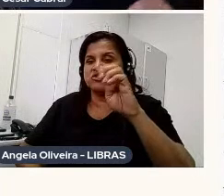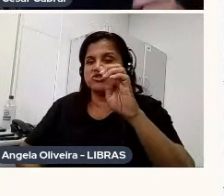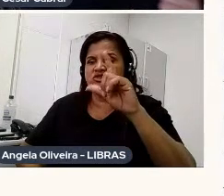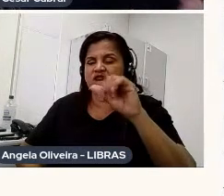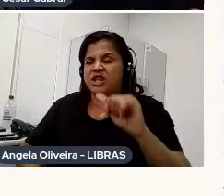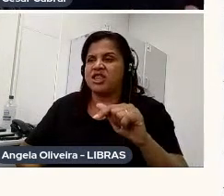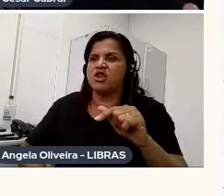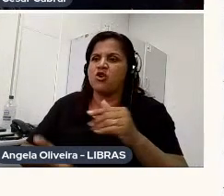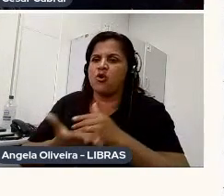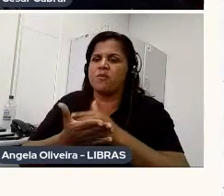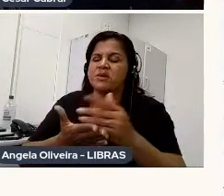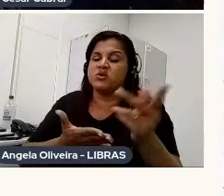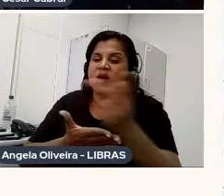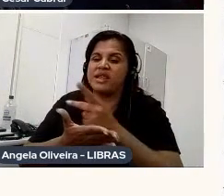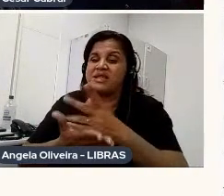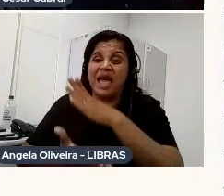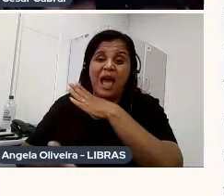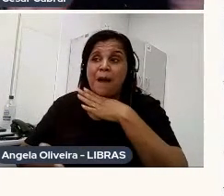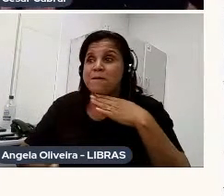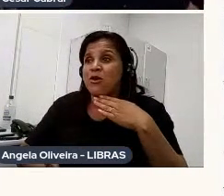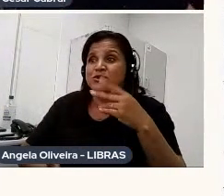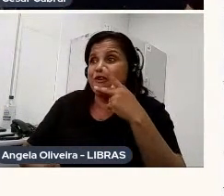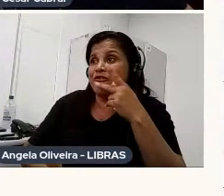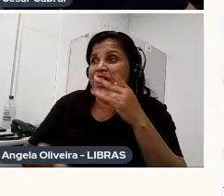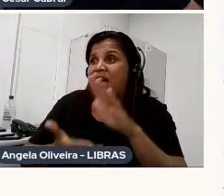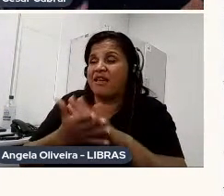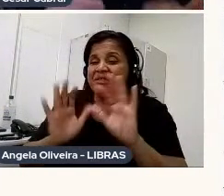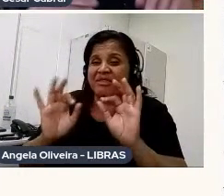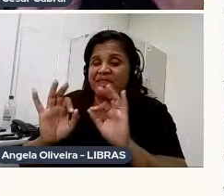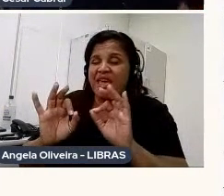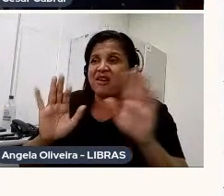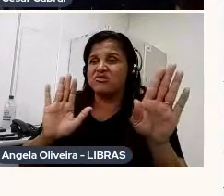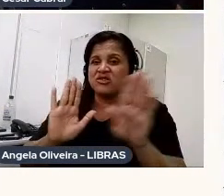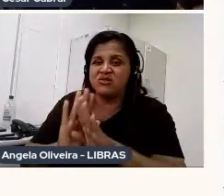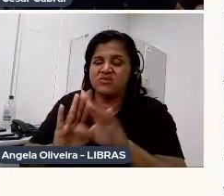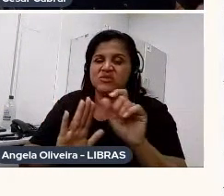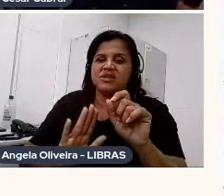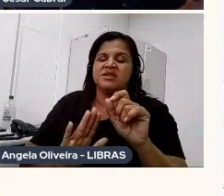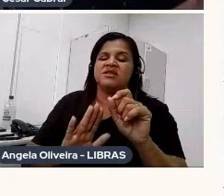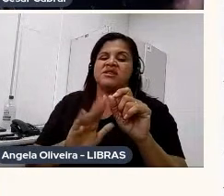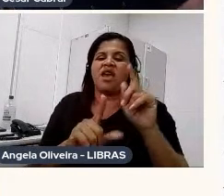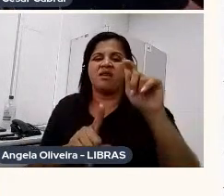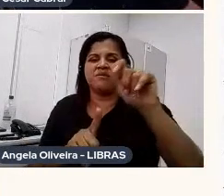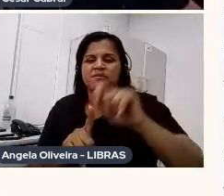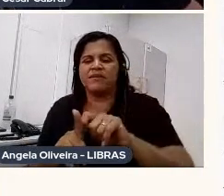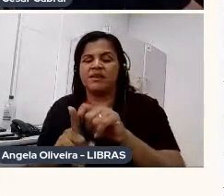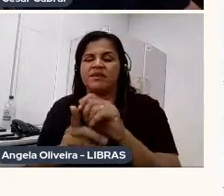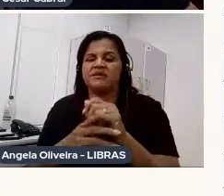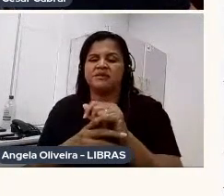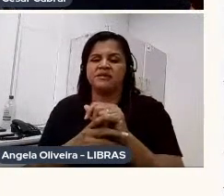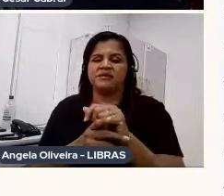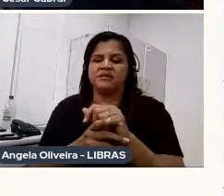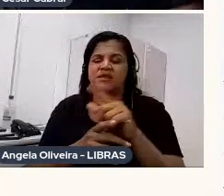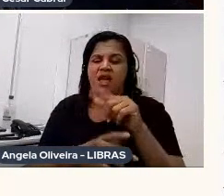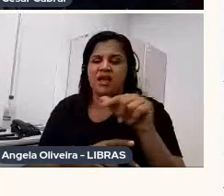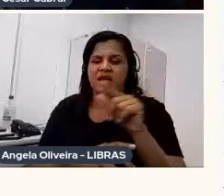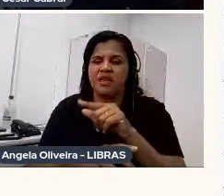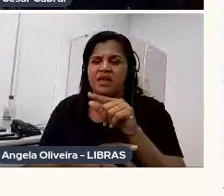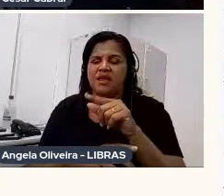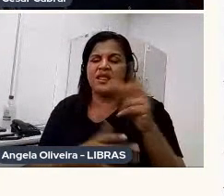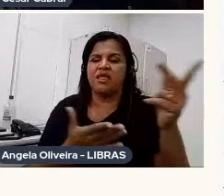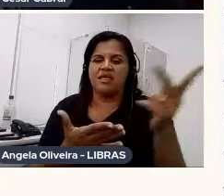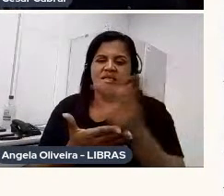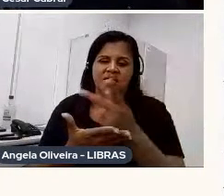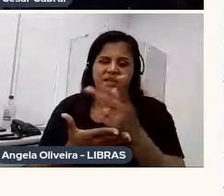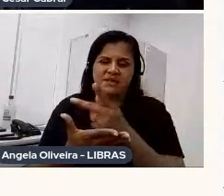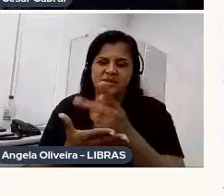meio sem falar pra ninguém, até que chegou um dia, sei lá, depois de meses, ele mata, ele se autodesenha ali no quadrinho, ele entra, encontra